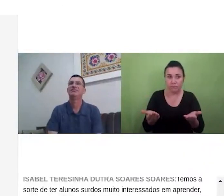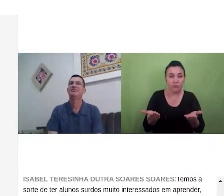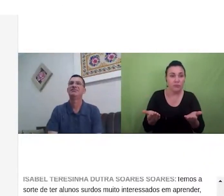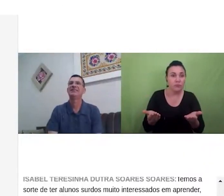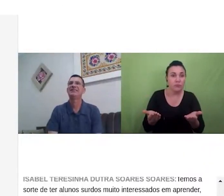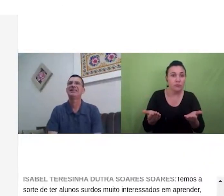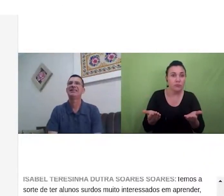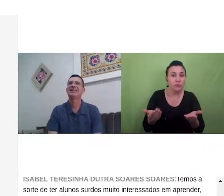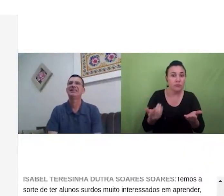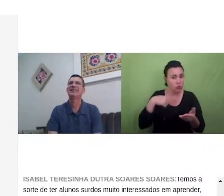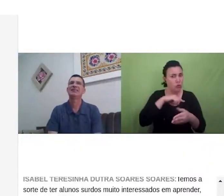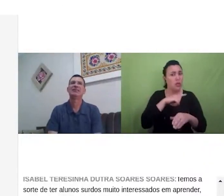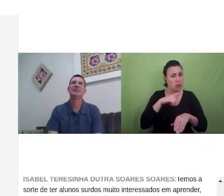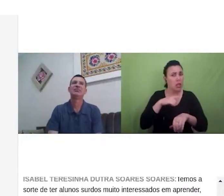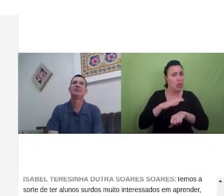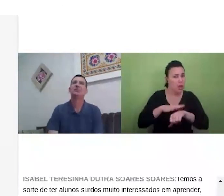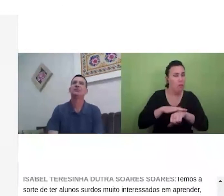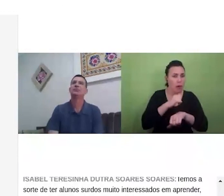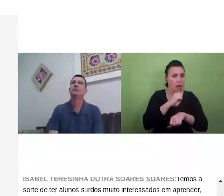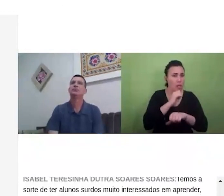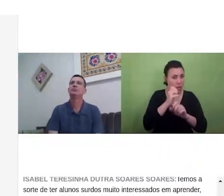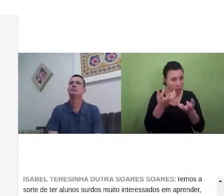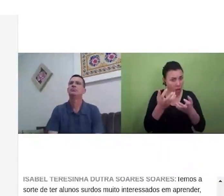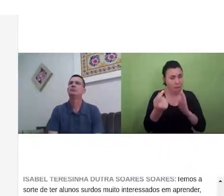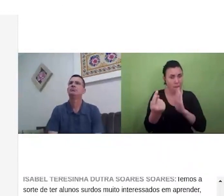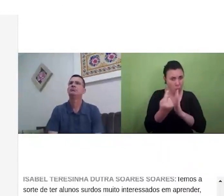temos tempo ainda se alguém quiser perguntar alguma coisa